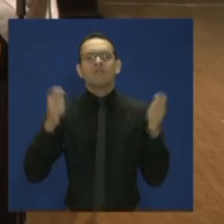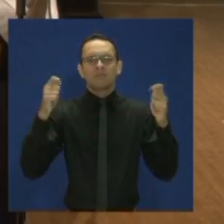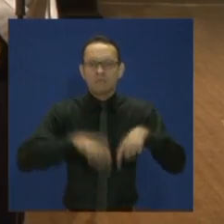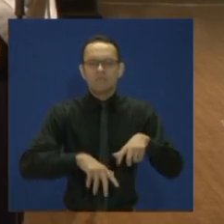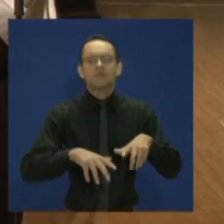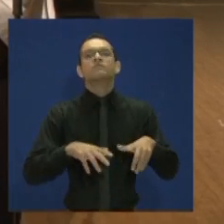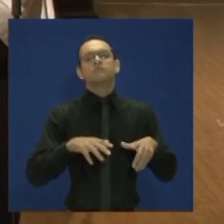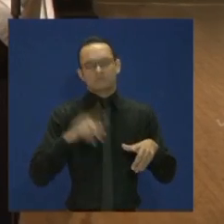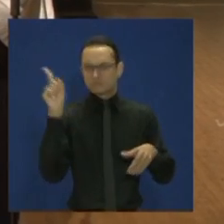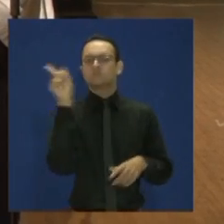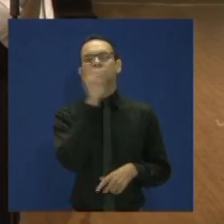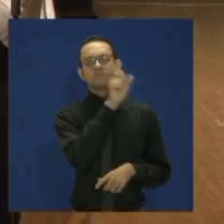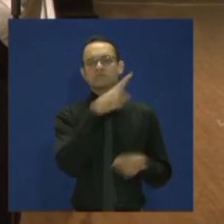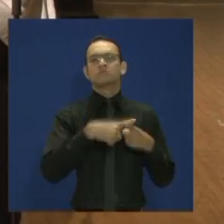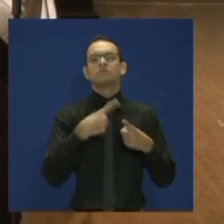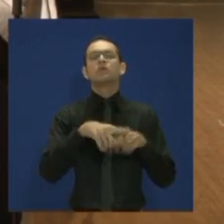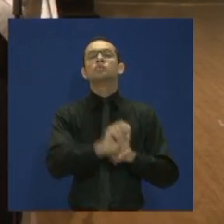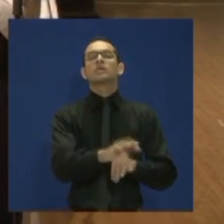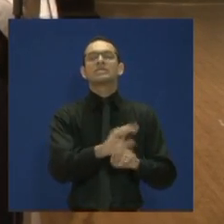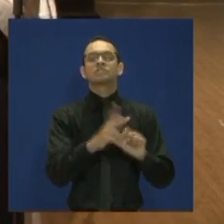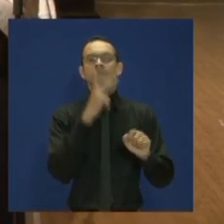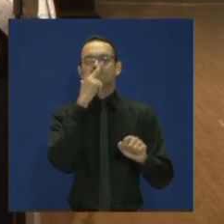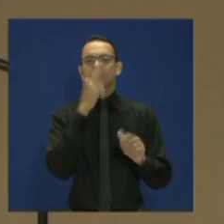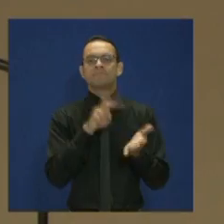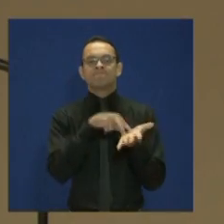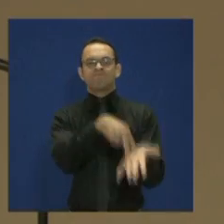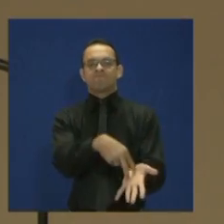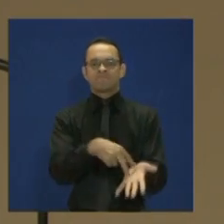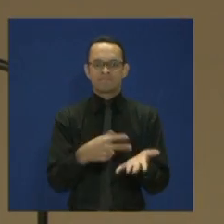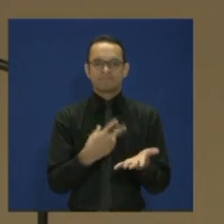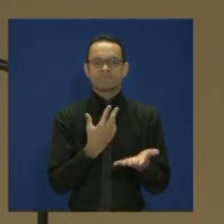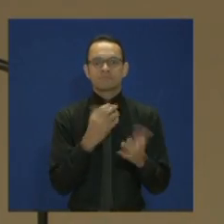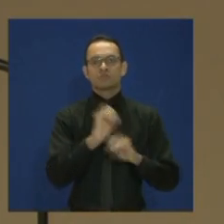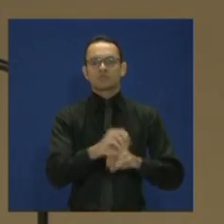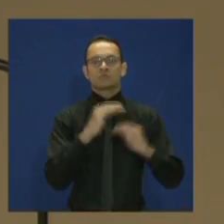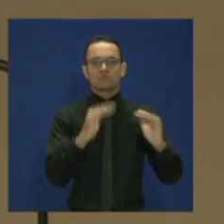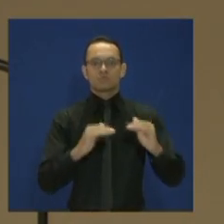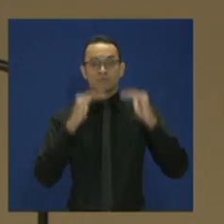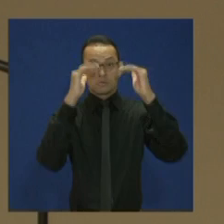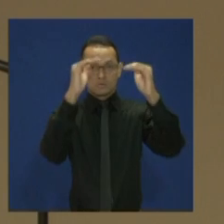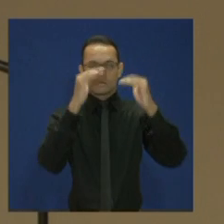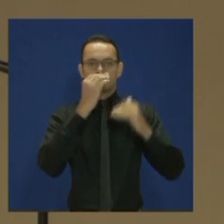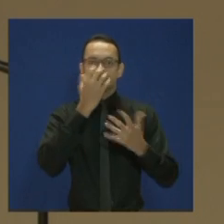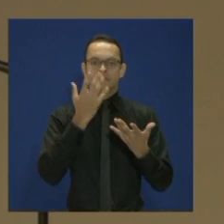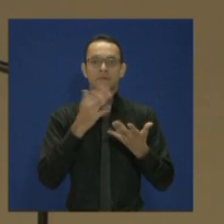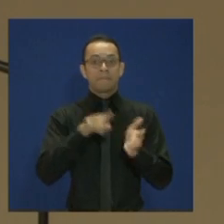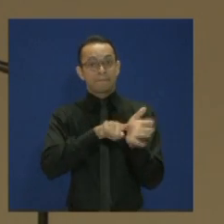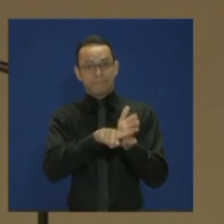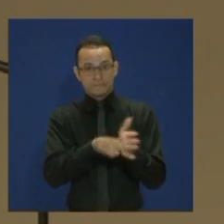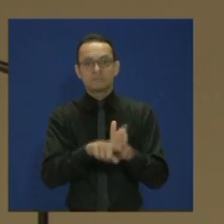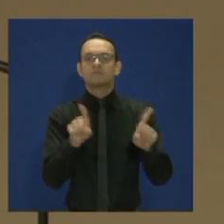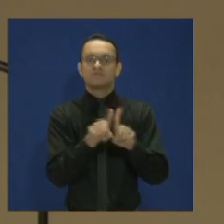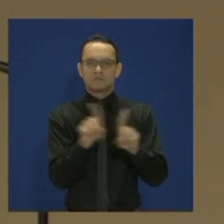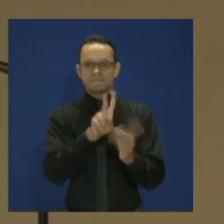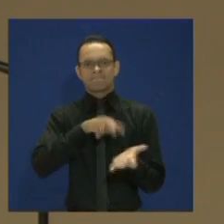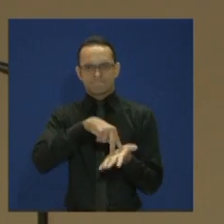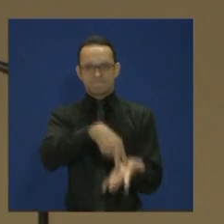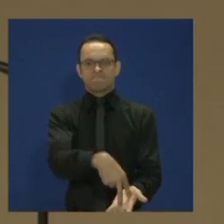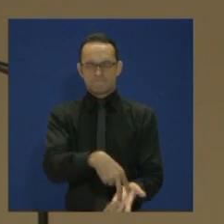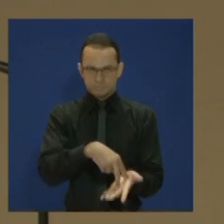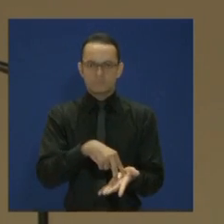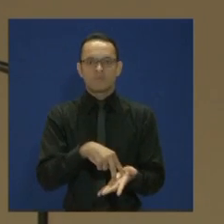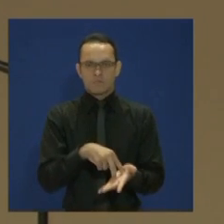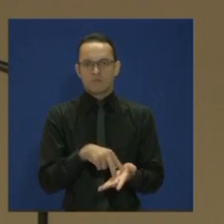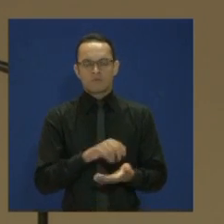sustente sem uma educação sólida, sem uma educação superior sólida, sem uma pesquisa sólida, sem uma inovação